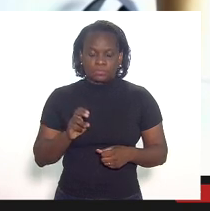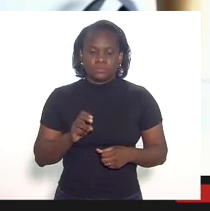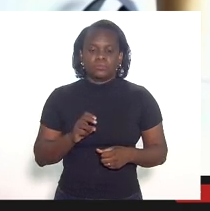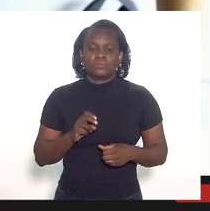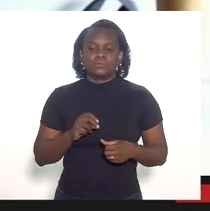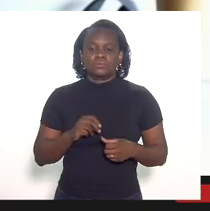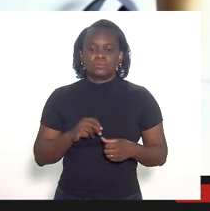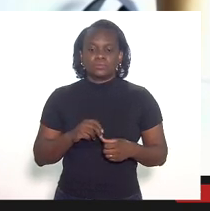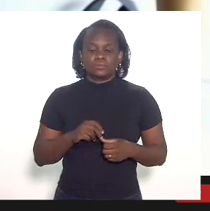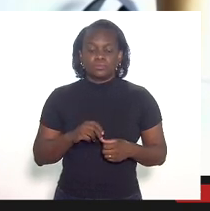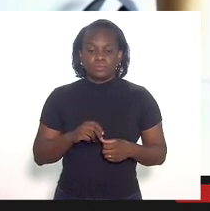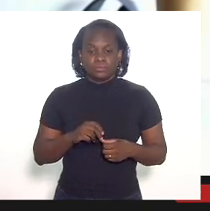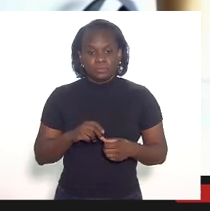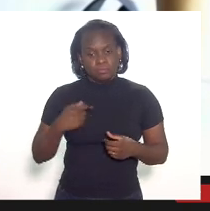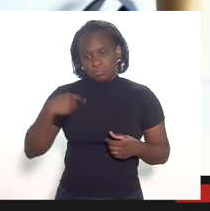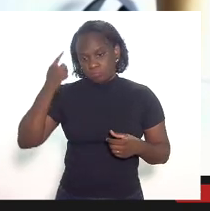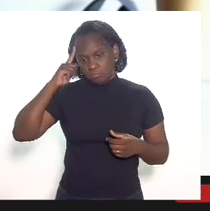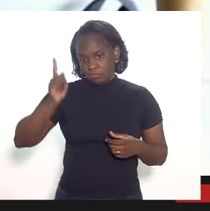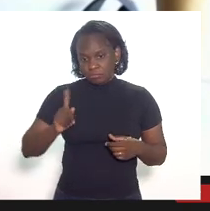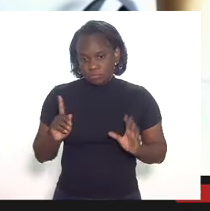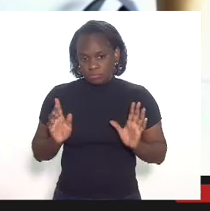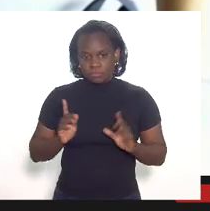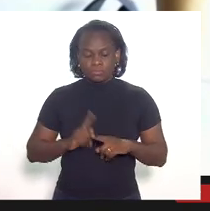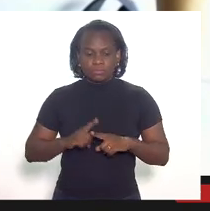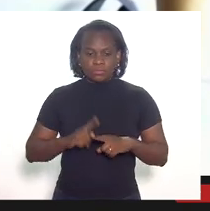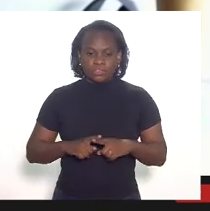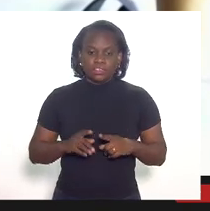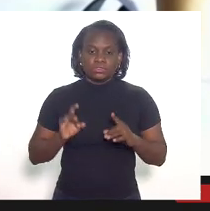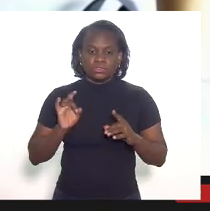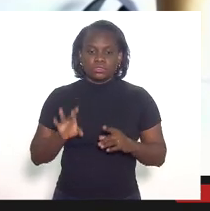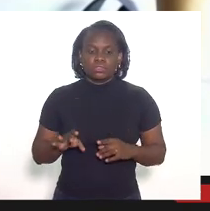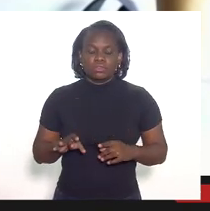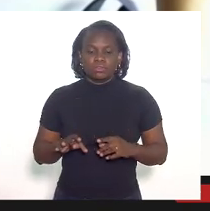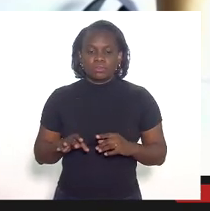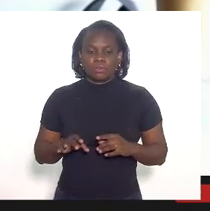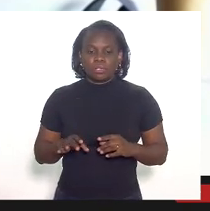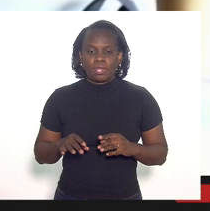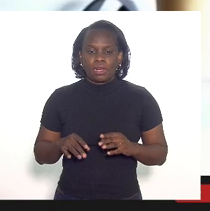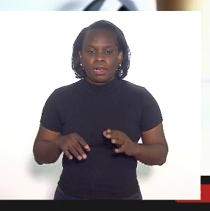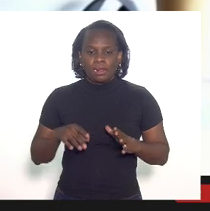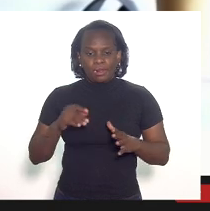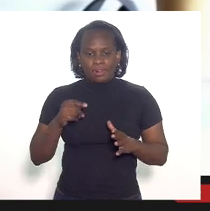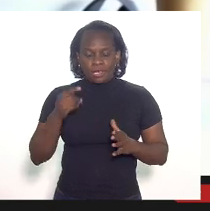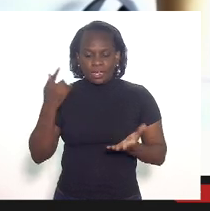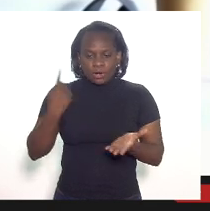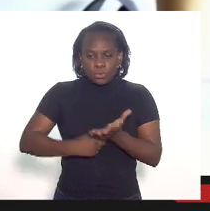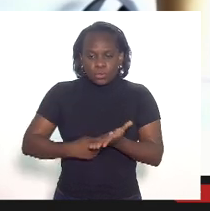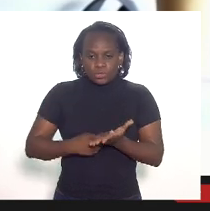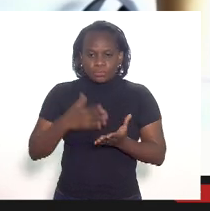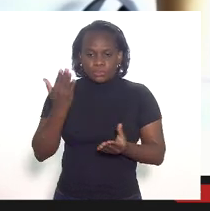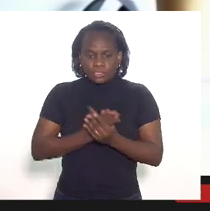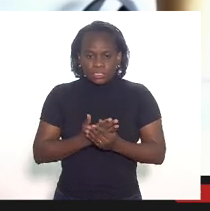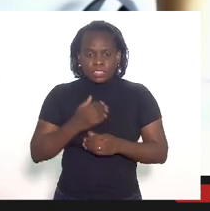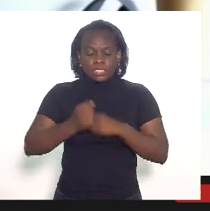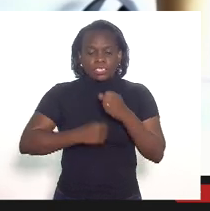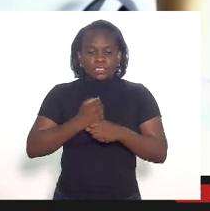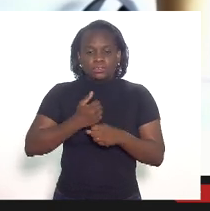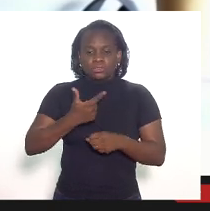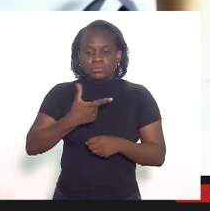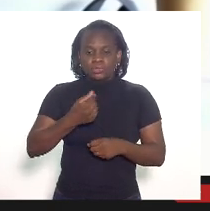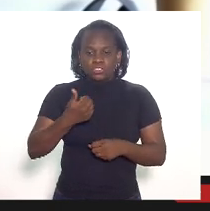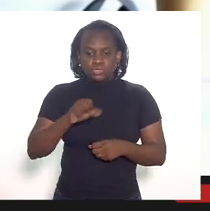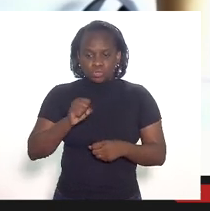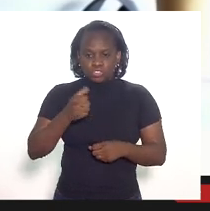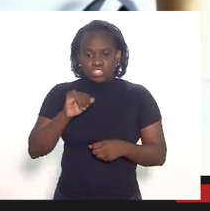que, não sei porquê, só foi para corpo processual em janeiro de 2018,